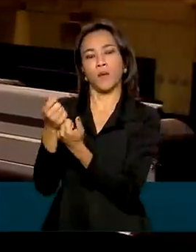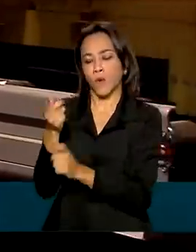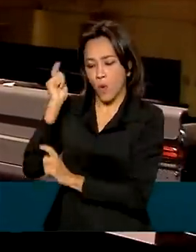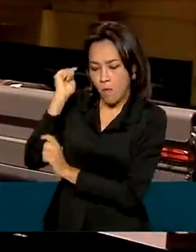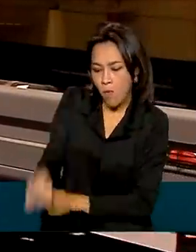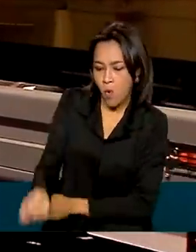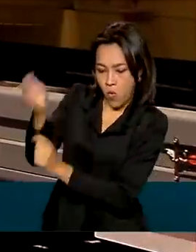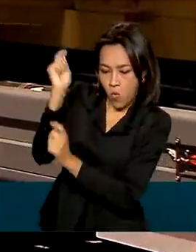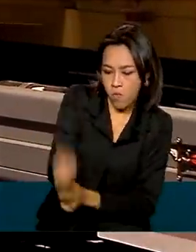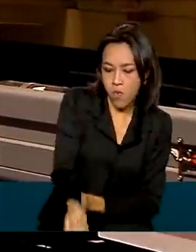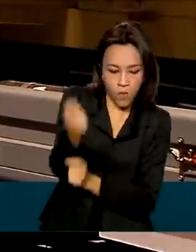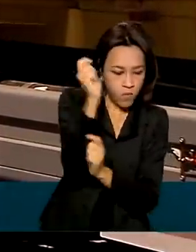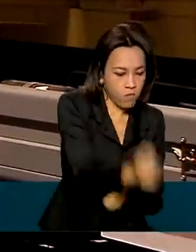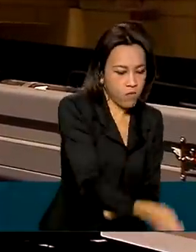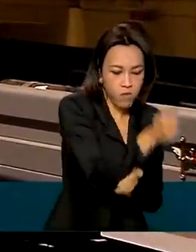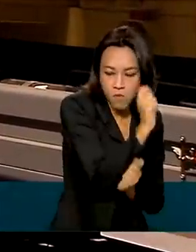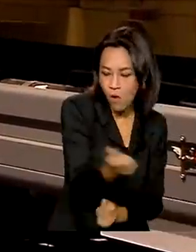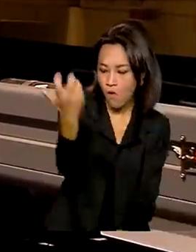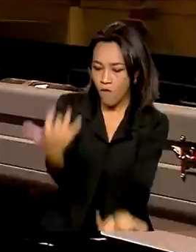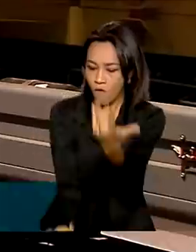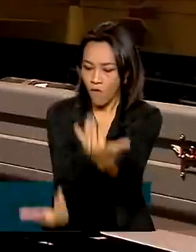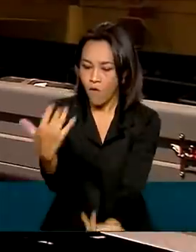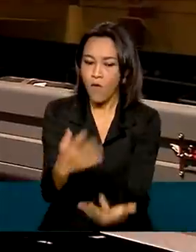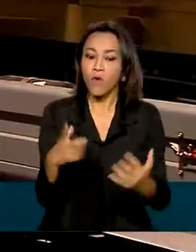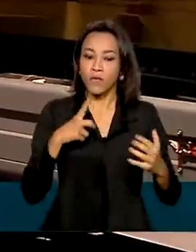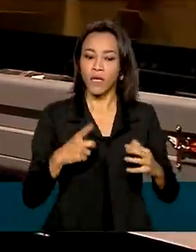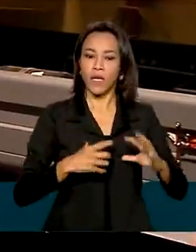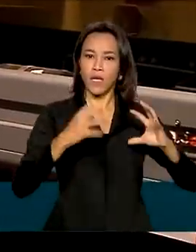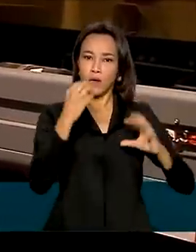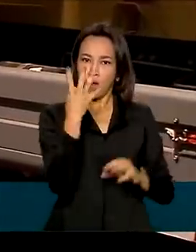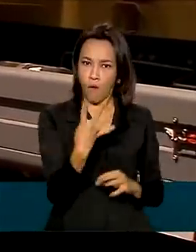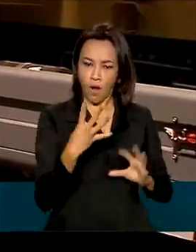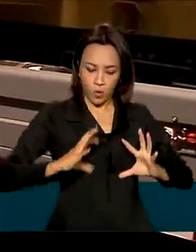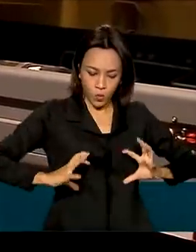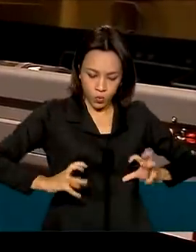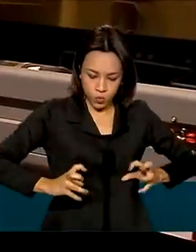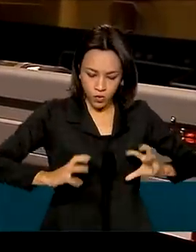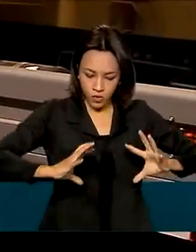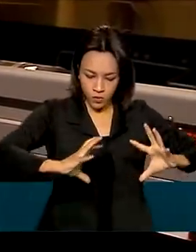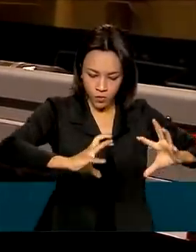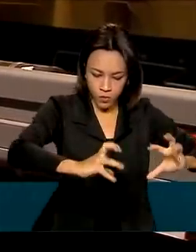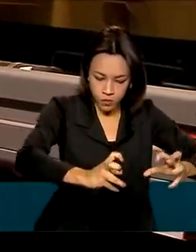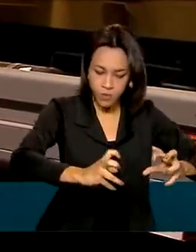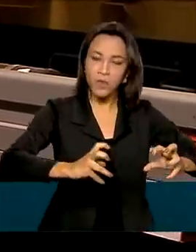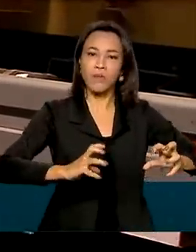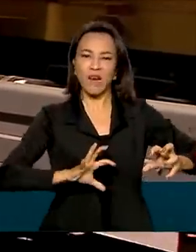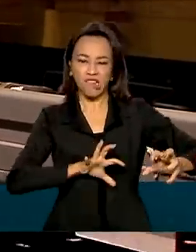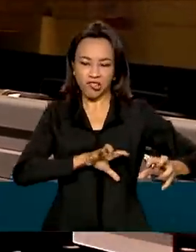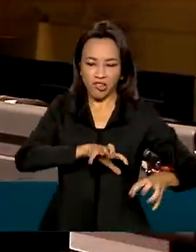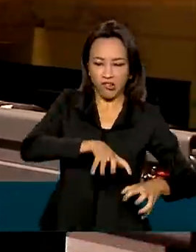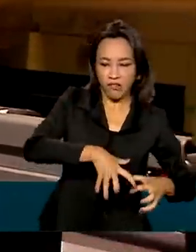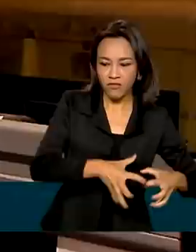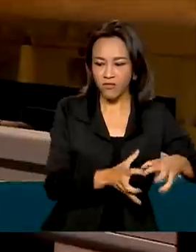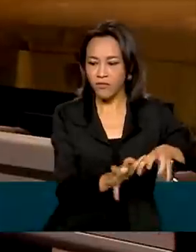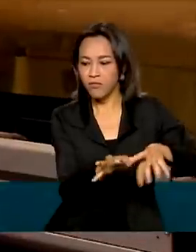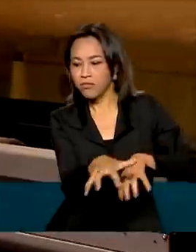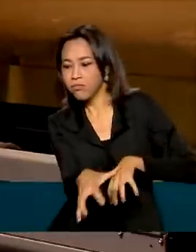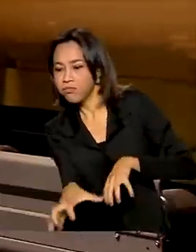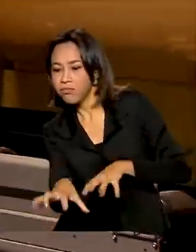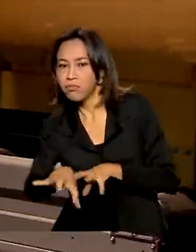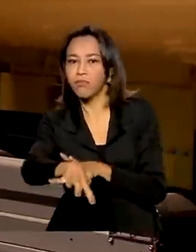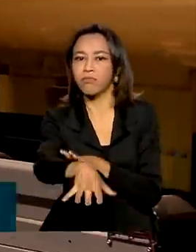de combate ao fogo. Então, cada caminhão tem tração nas quatro rodas para facilitar o deslocamento nos terrenos mais difíceis. Esse